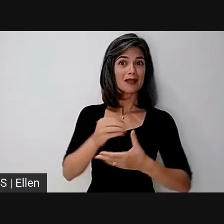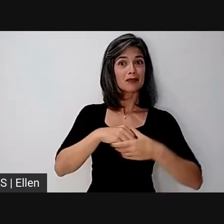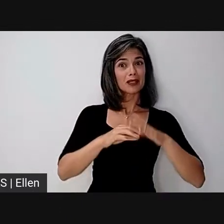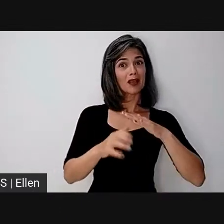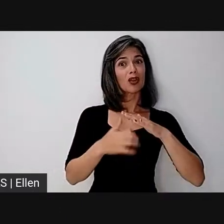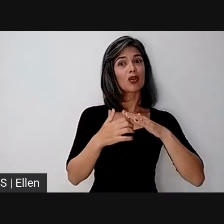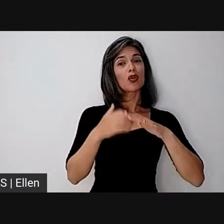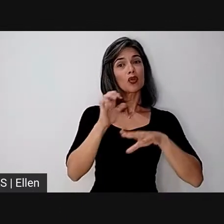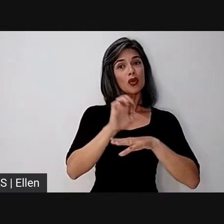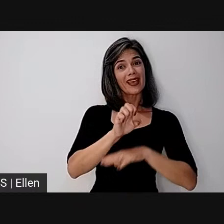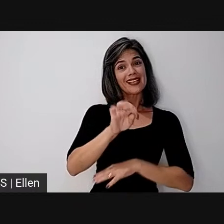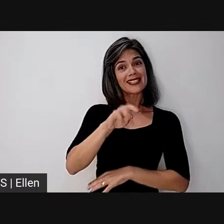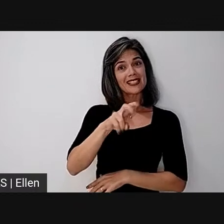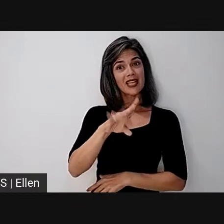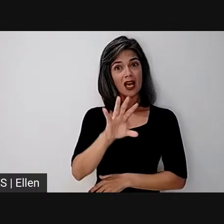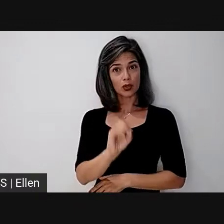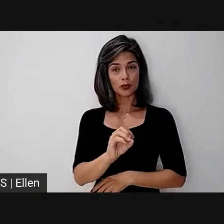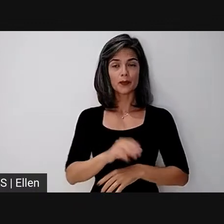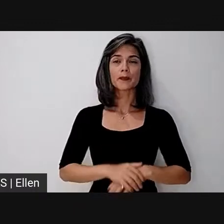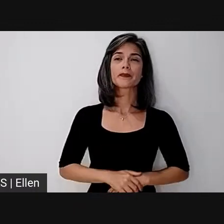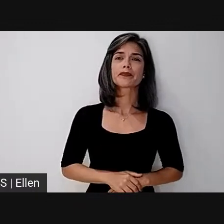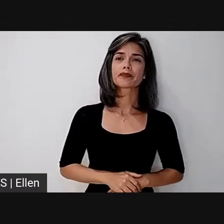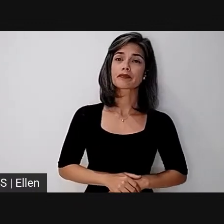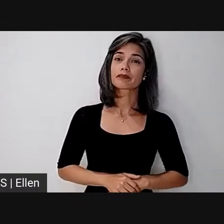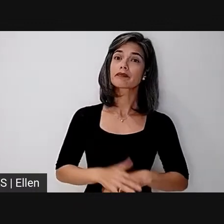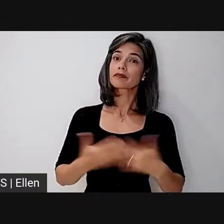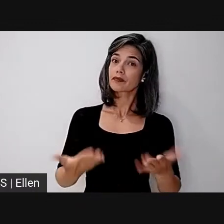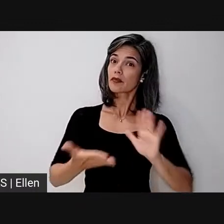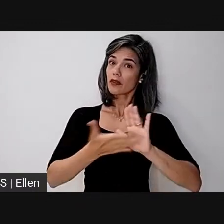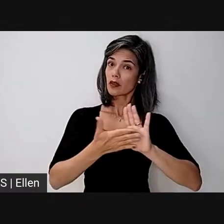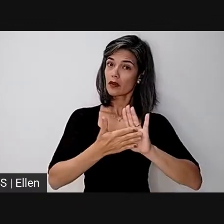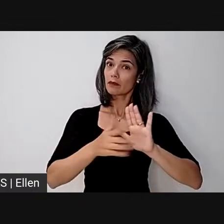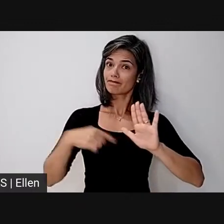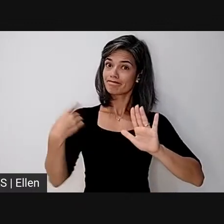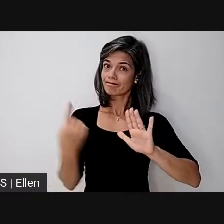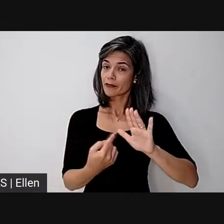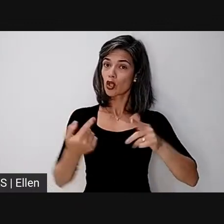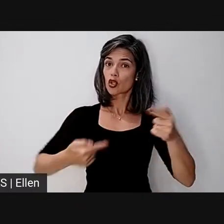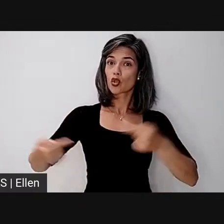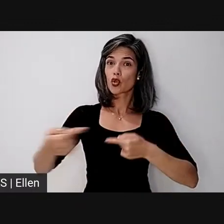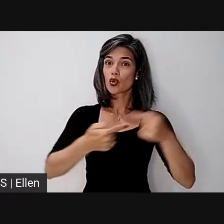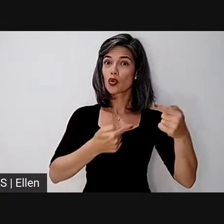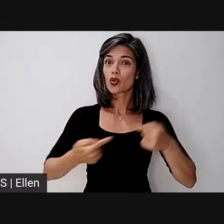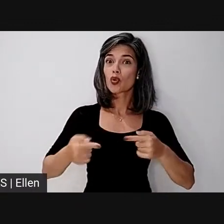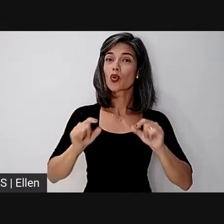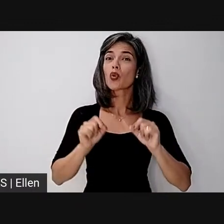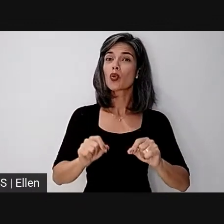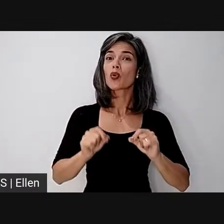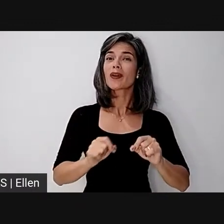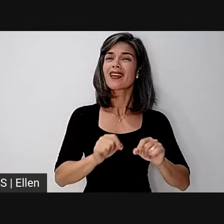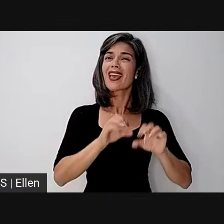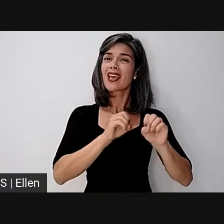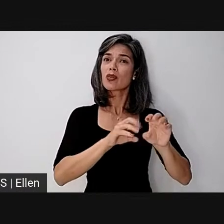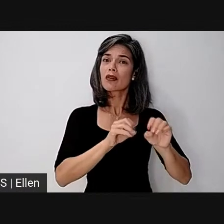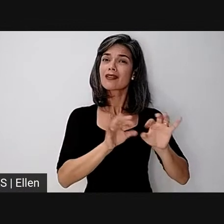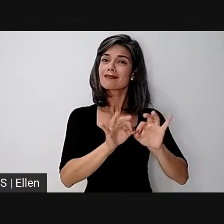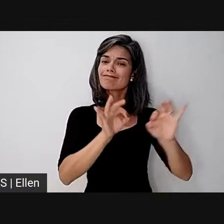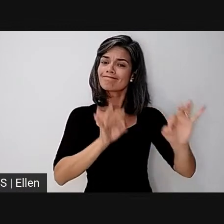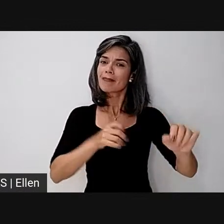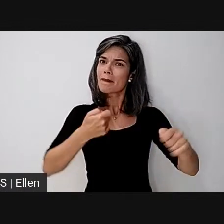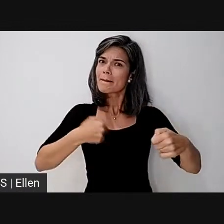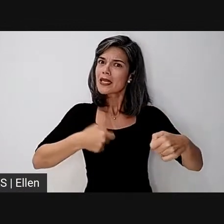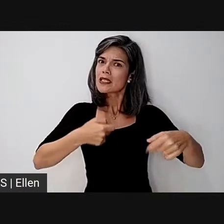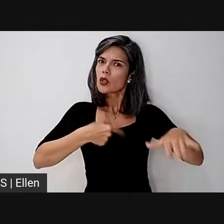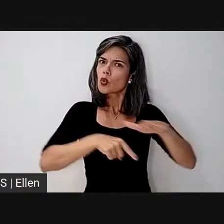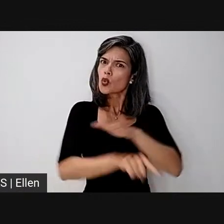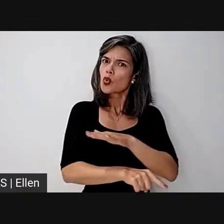Mas ao contrário, em meio a tudo isso, proponho para a nossa mesa uma reflexão mais alargada da educação à distância, e principalmente